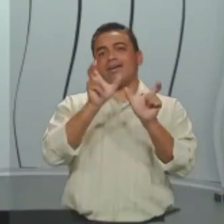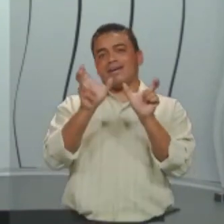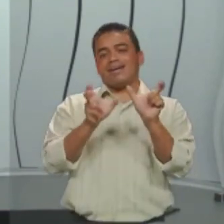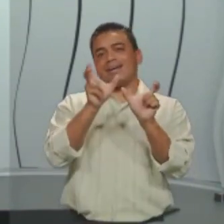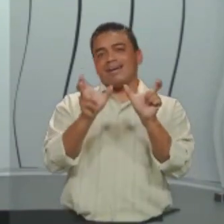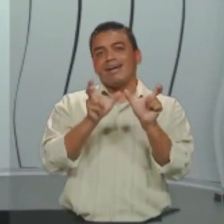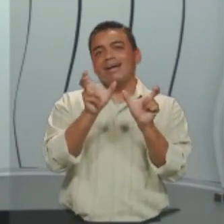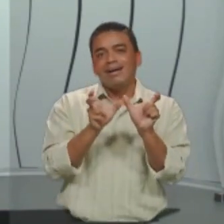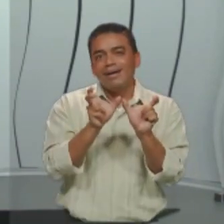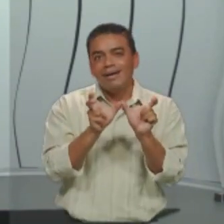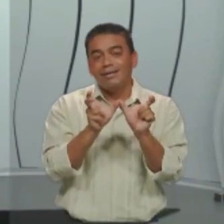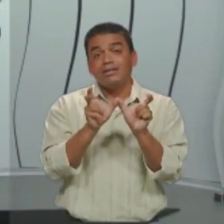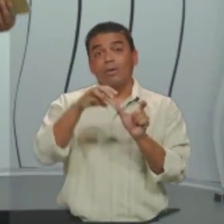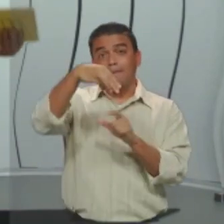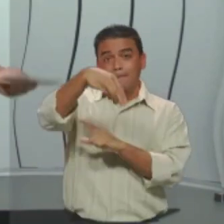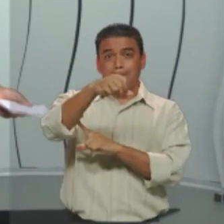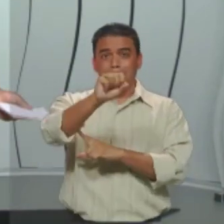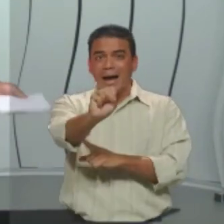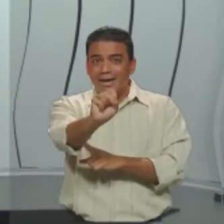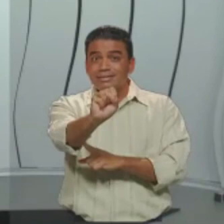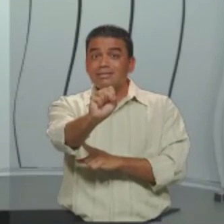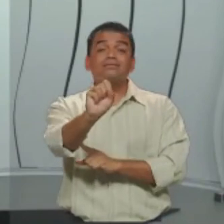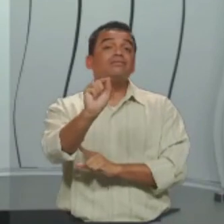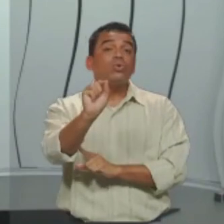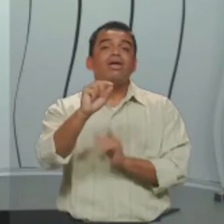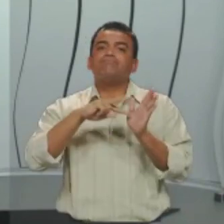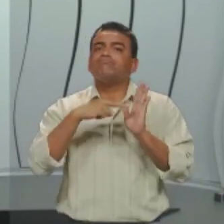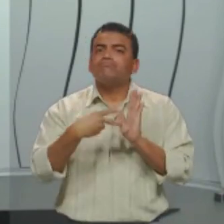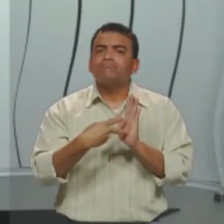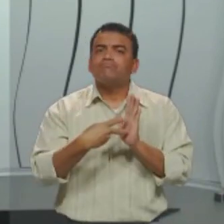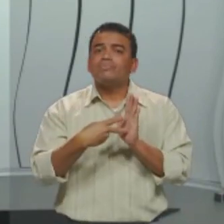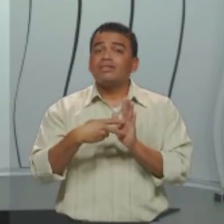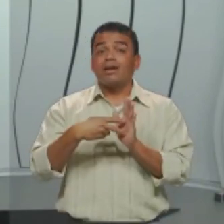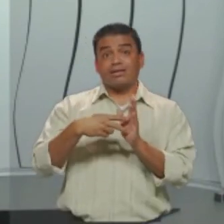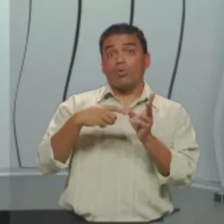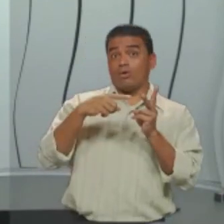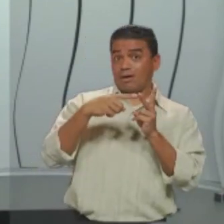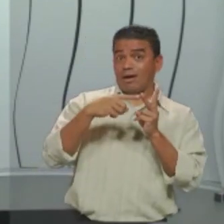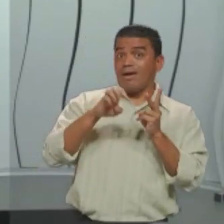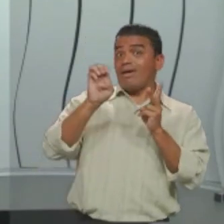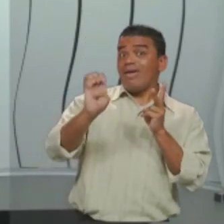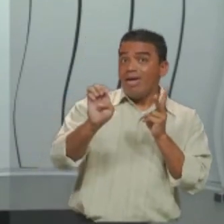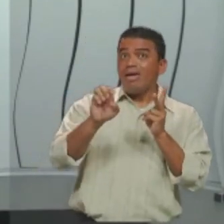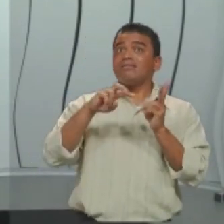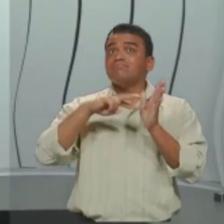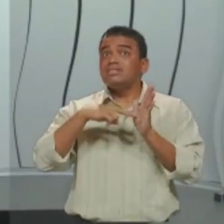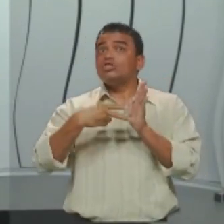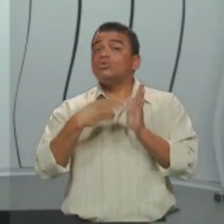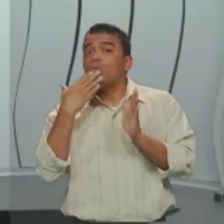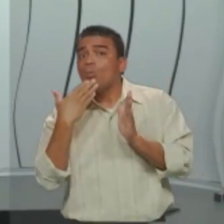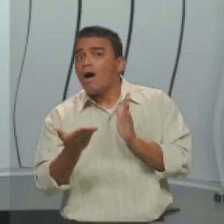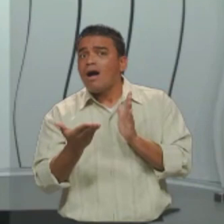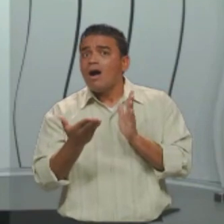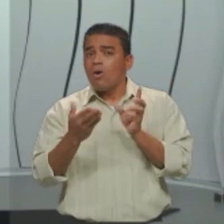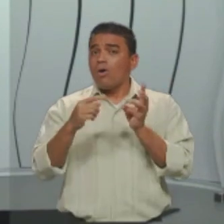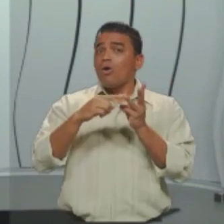Quando eu uso a conjunção, mas, existe um sentido. Quando eu uso o E, existe o sentido. Quando